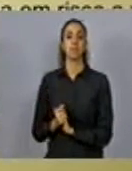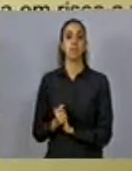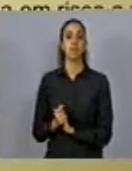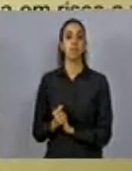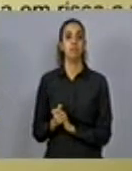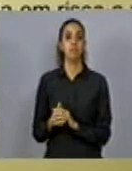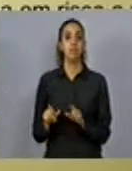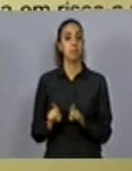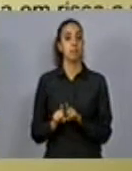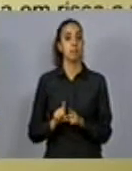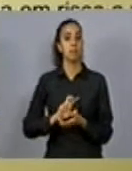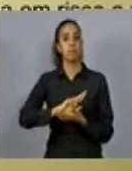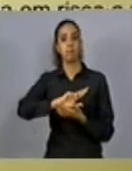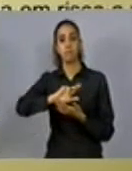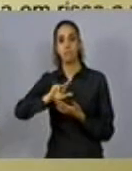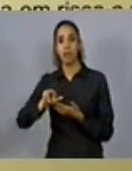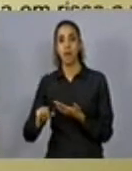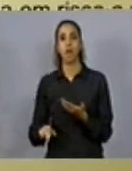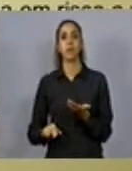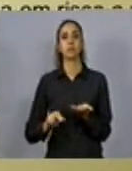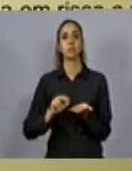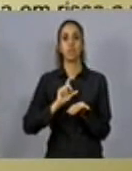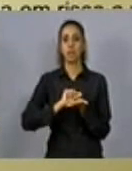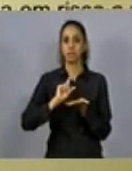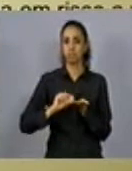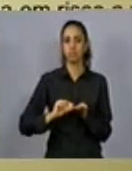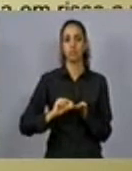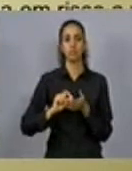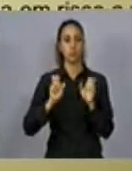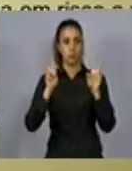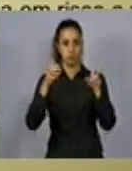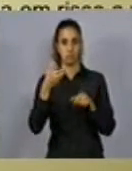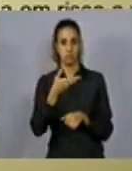centenas, dezenas de trabalhos que existem a respeito desse tema,